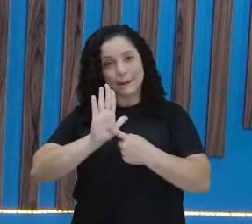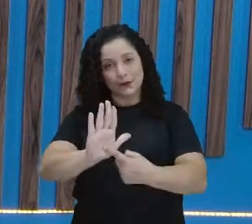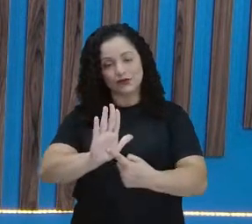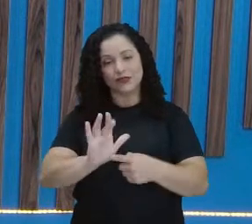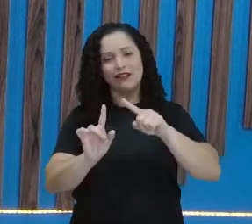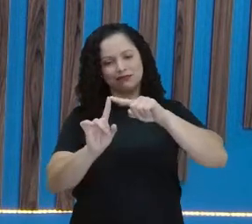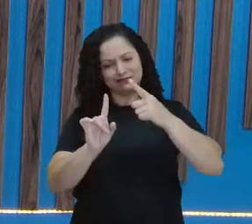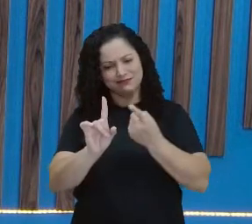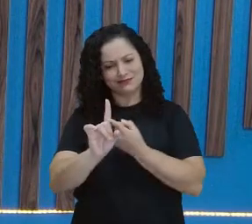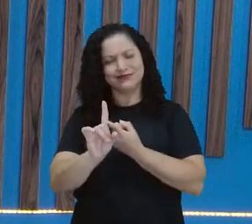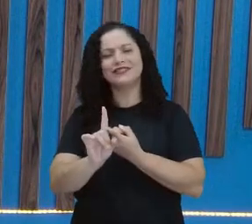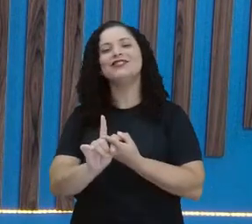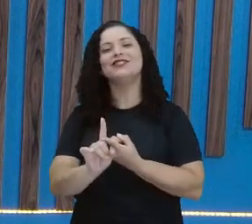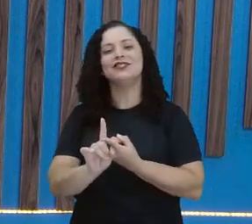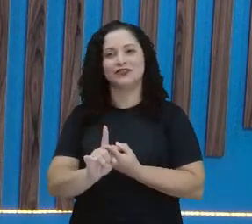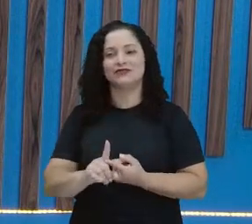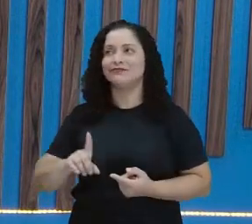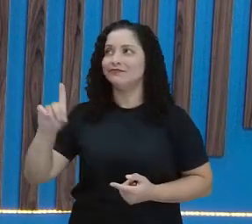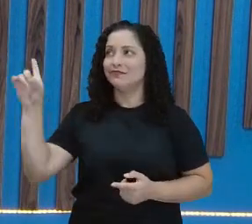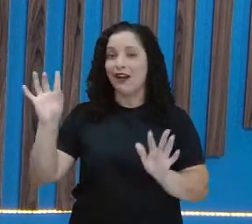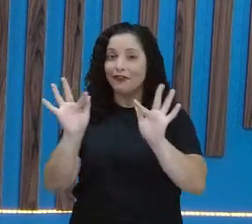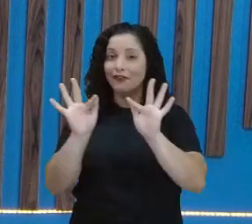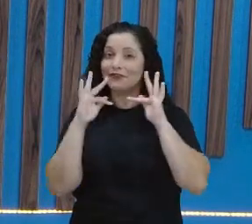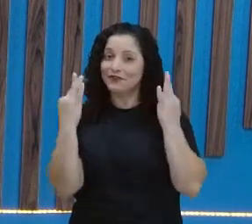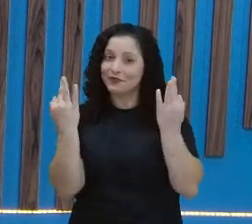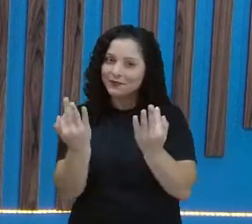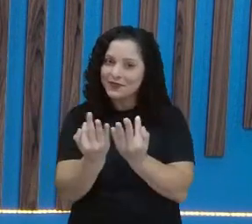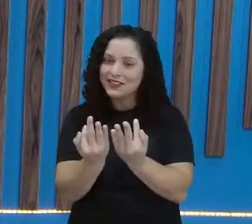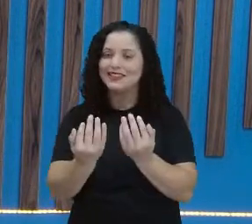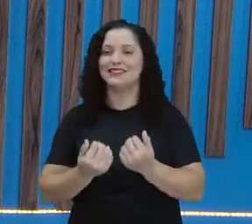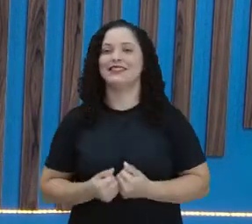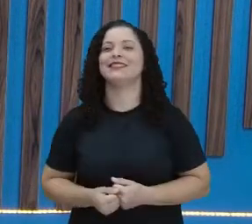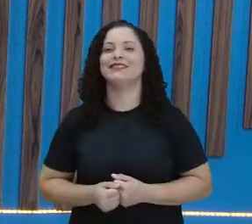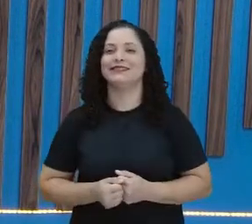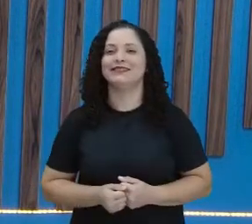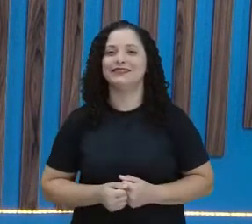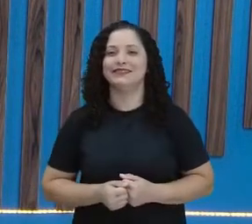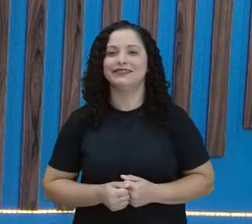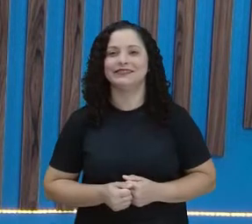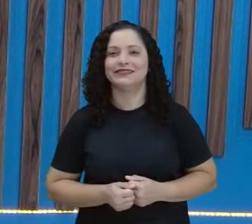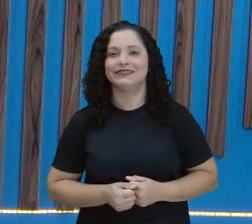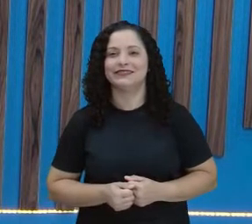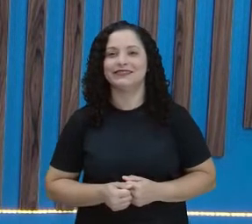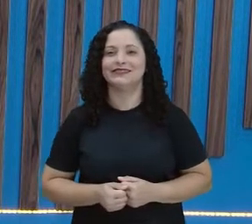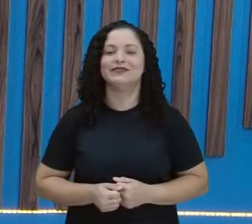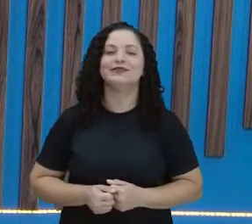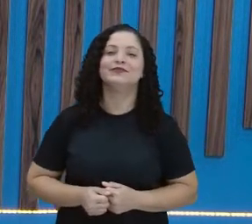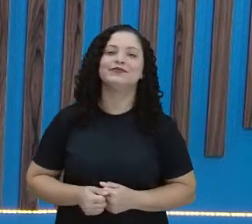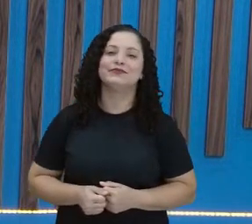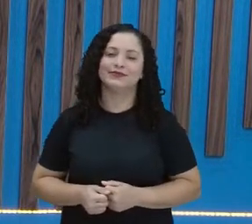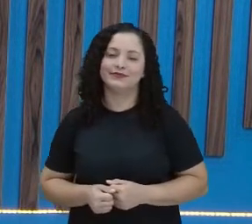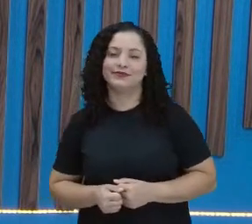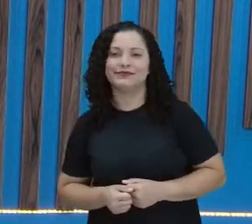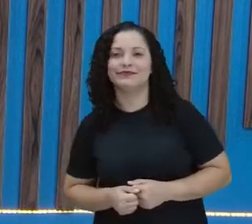gestação, uma gravidez, o início aí de uma família.